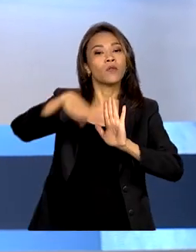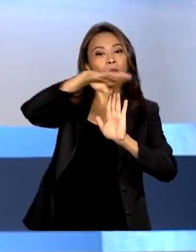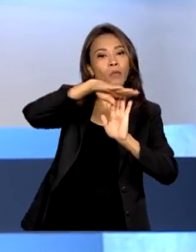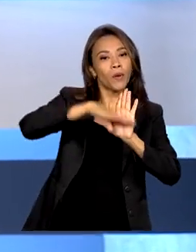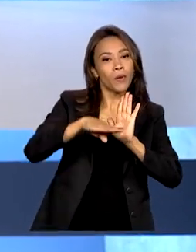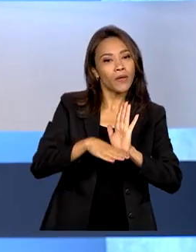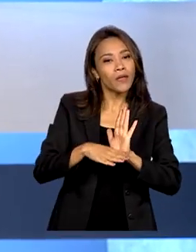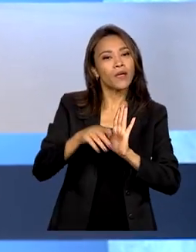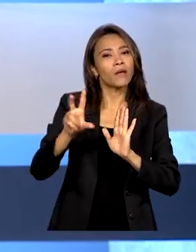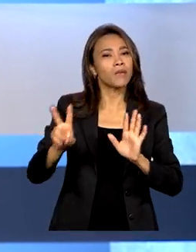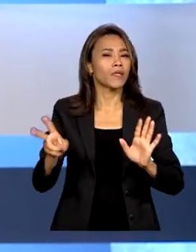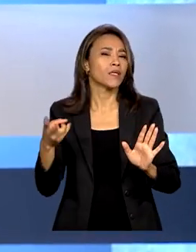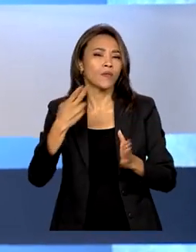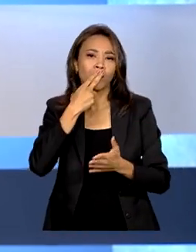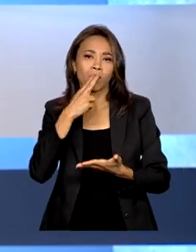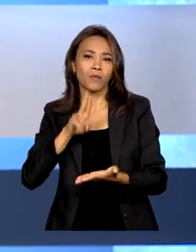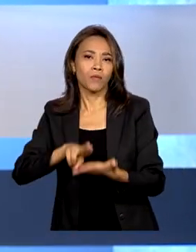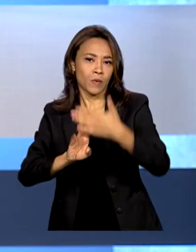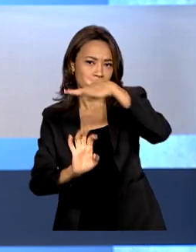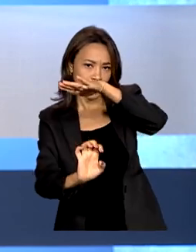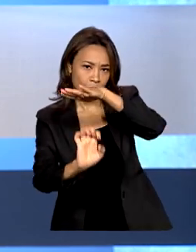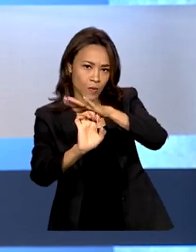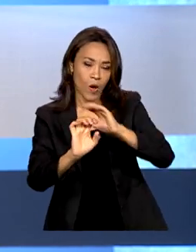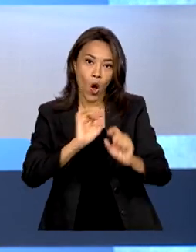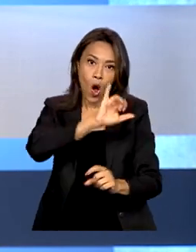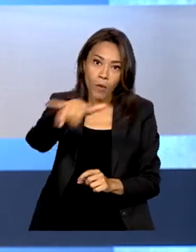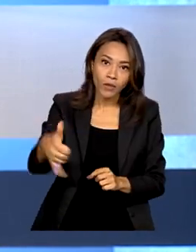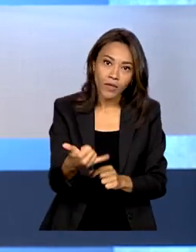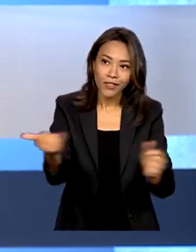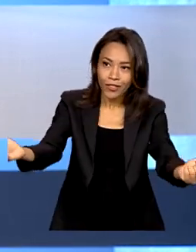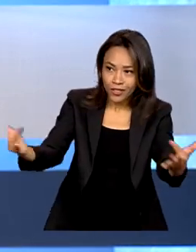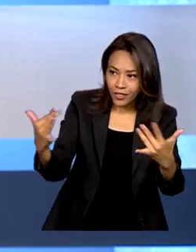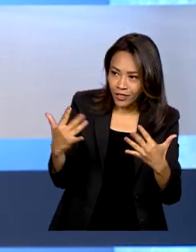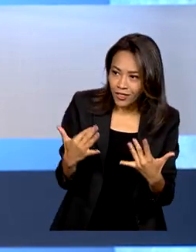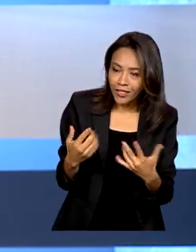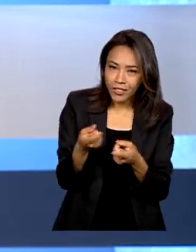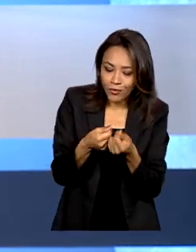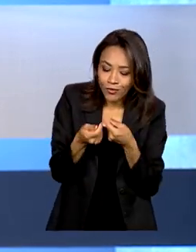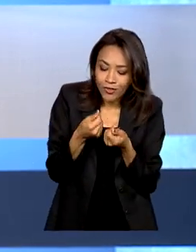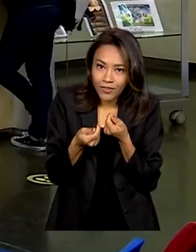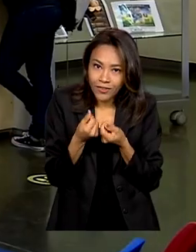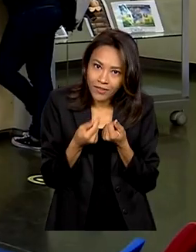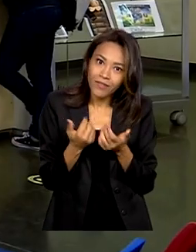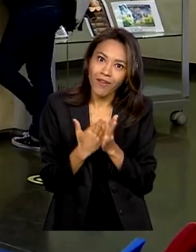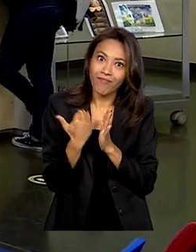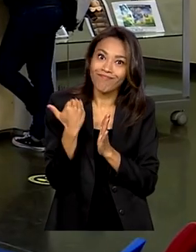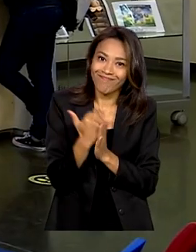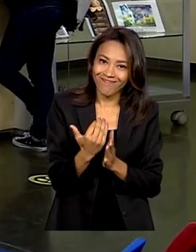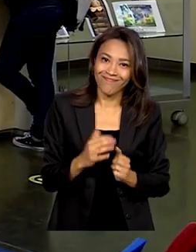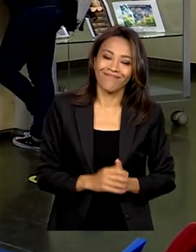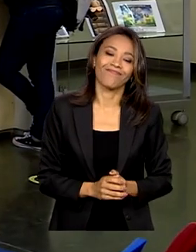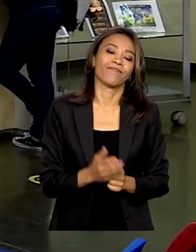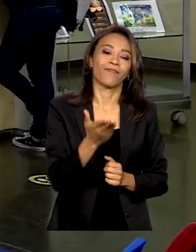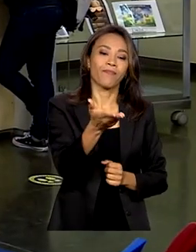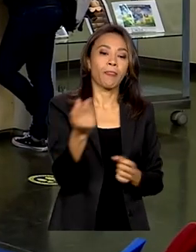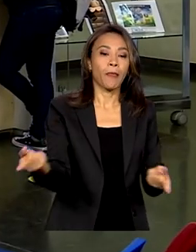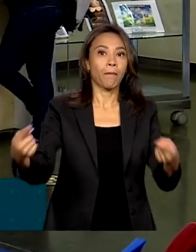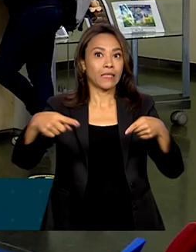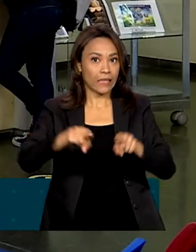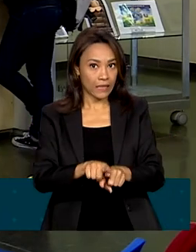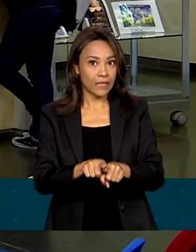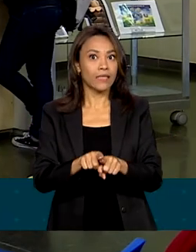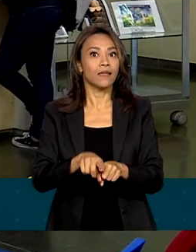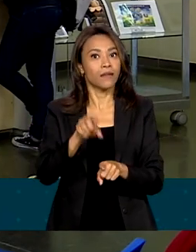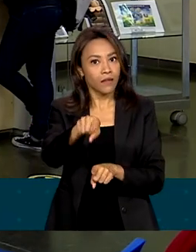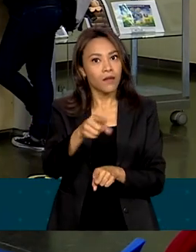logística dos Correios. Uma oportunidade para atrair clientes e fazer um dinheirinho extra. Uma parceria que pode